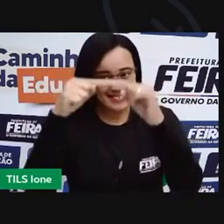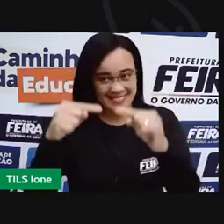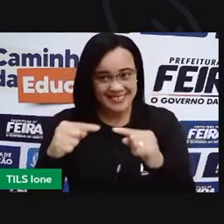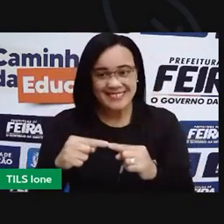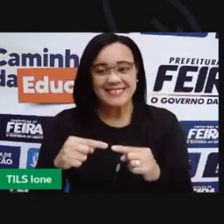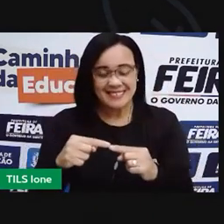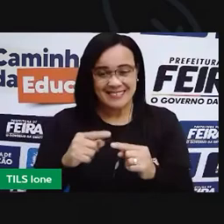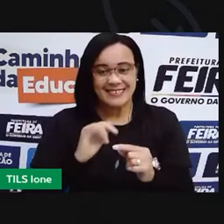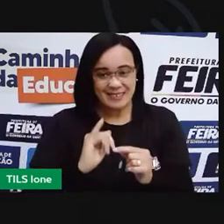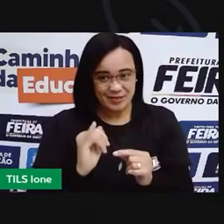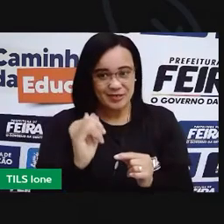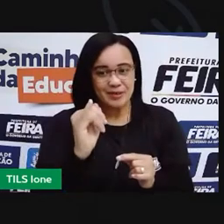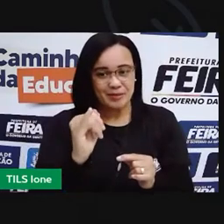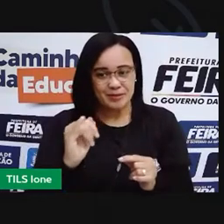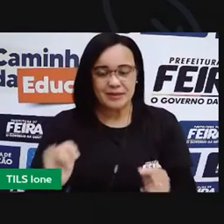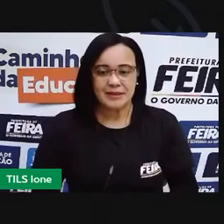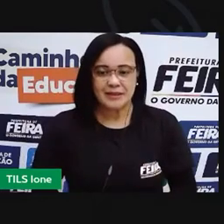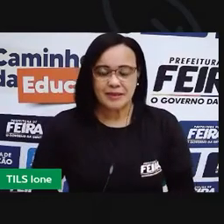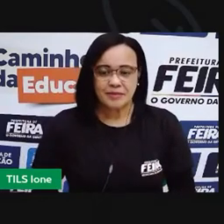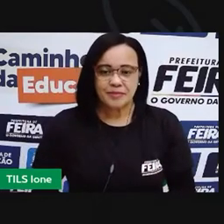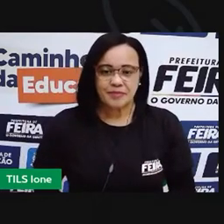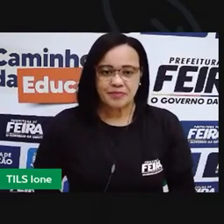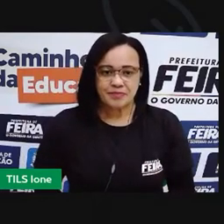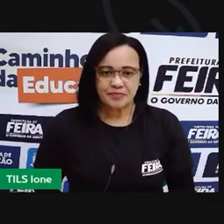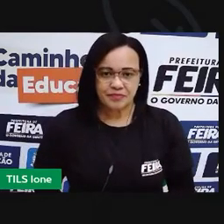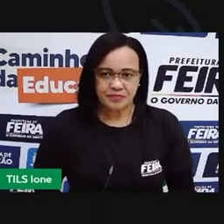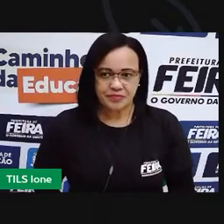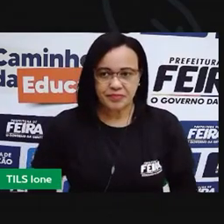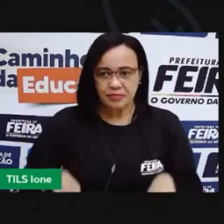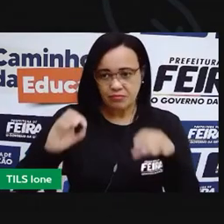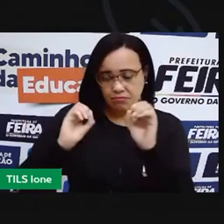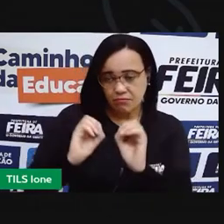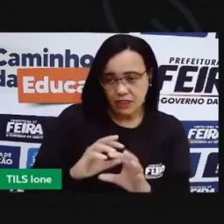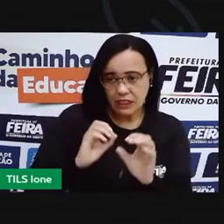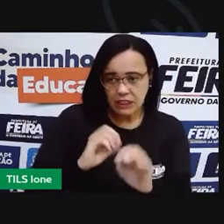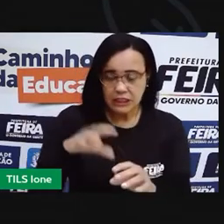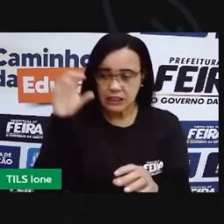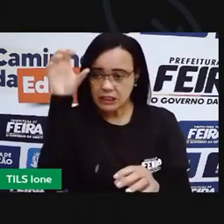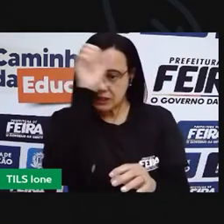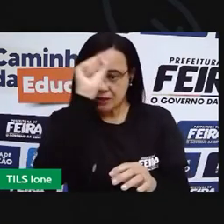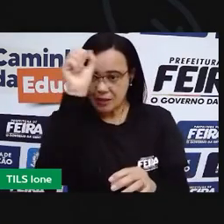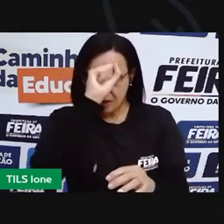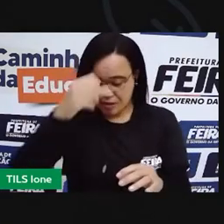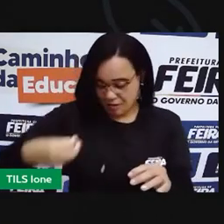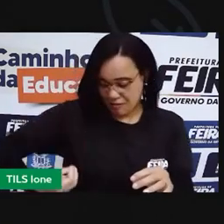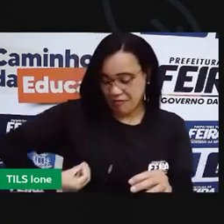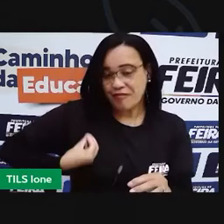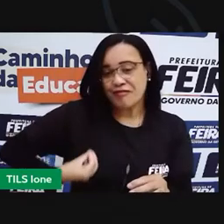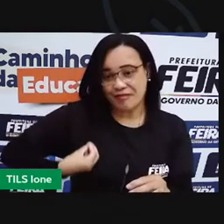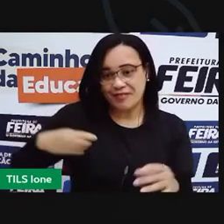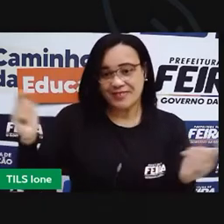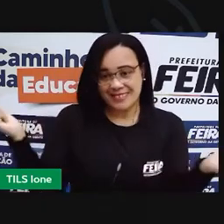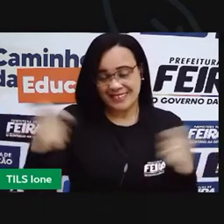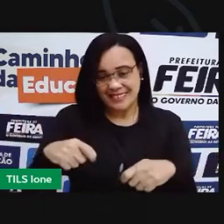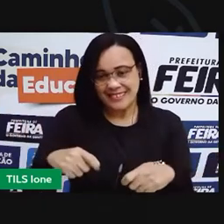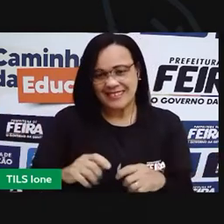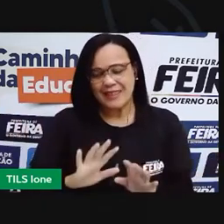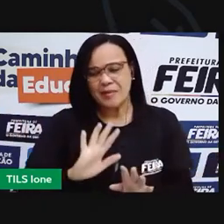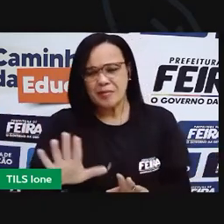As fábulas, elas contam com um enredo bem simples,